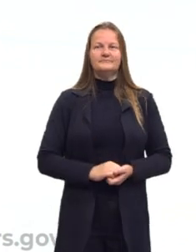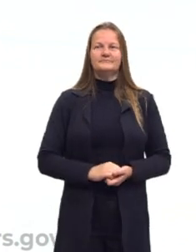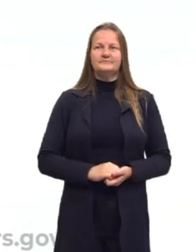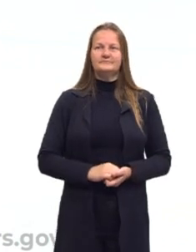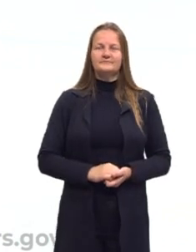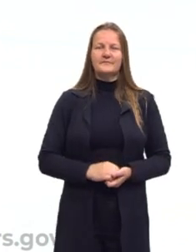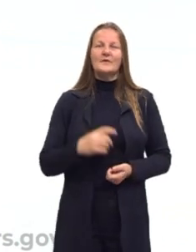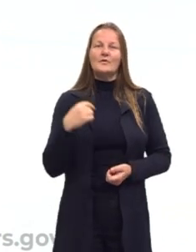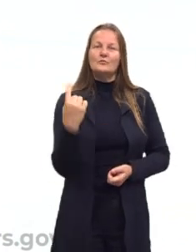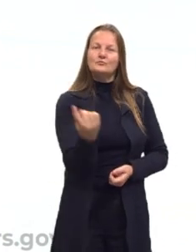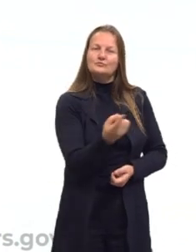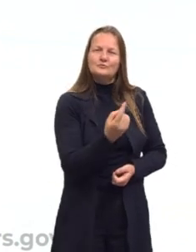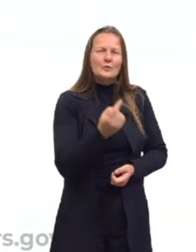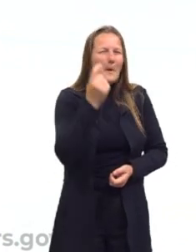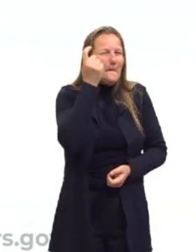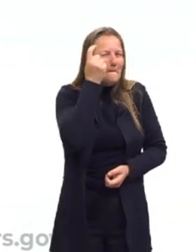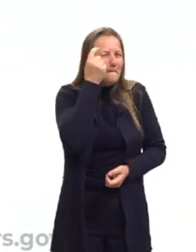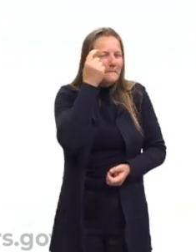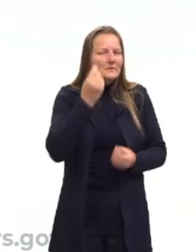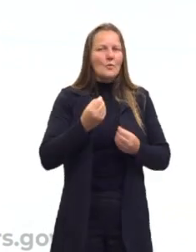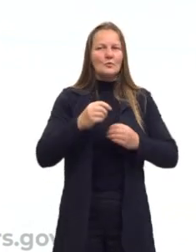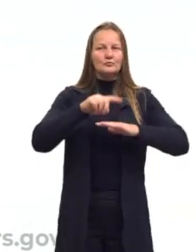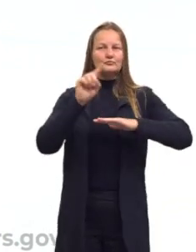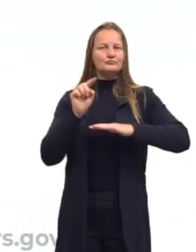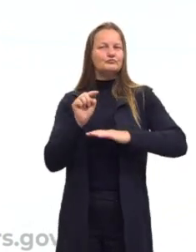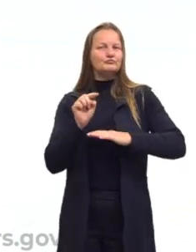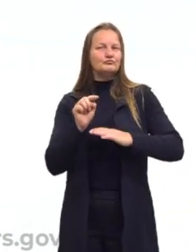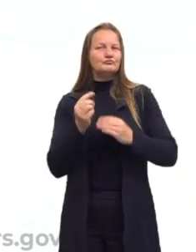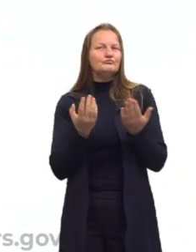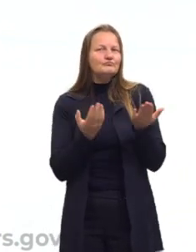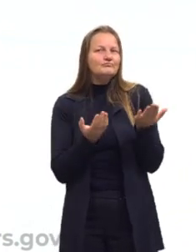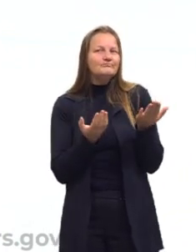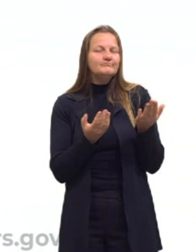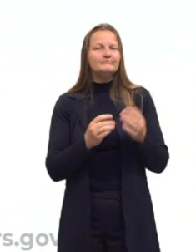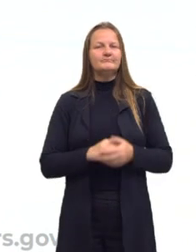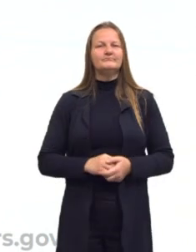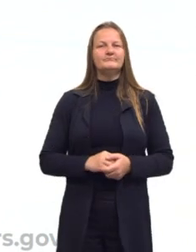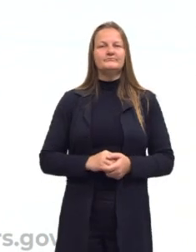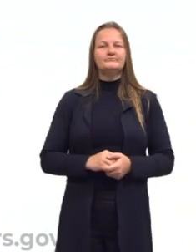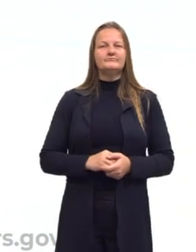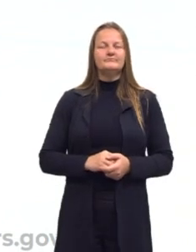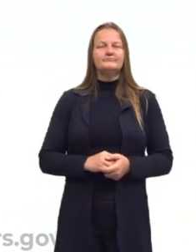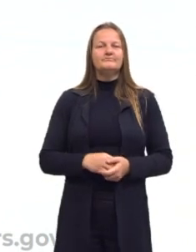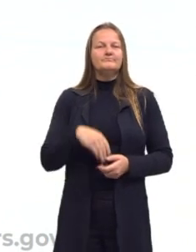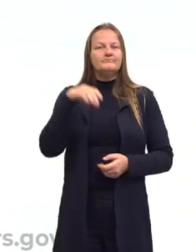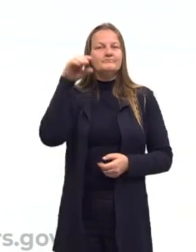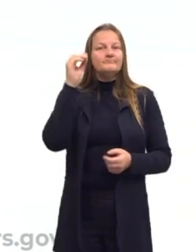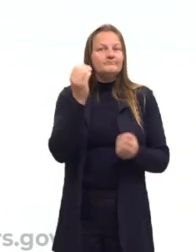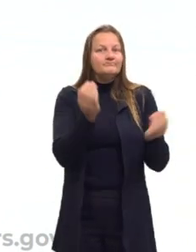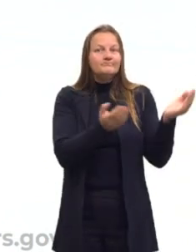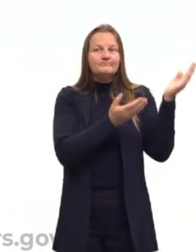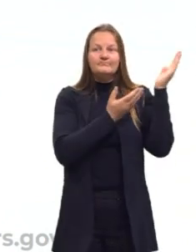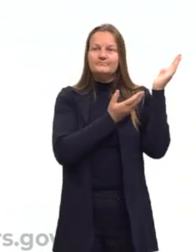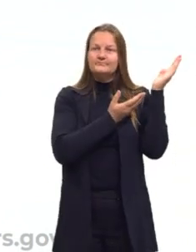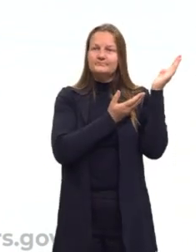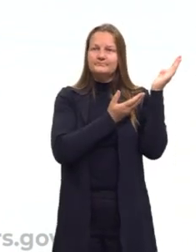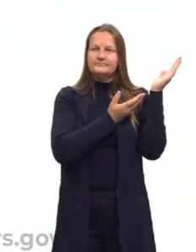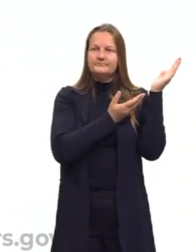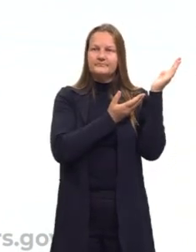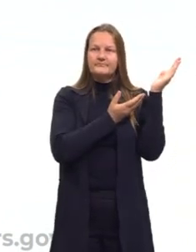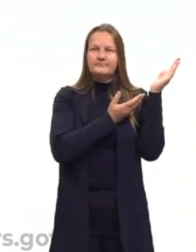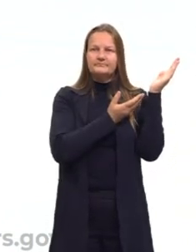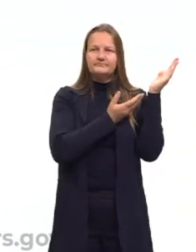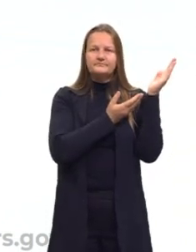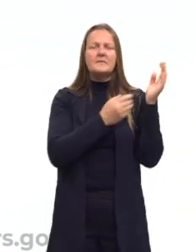Vamos lá, vamos começar problematizando nossa aula, certo? Então olha só, as conquistas